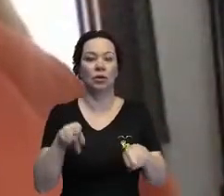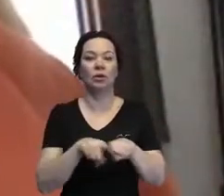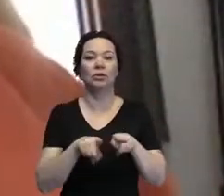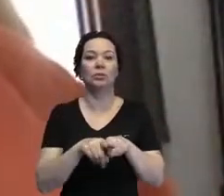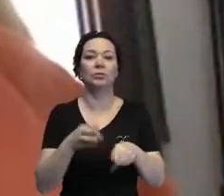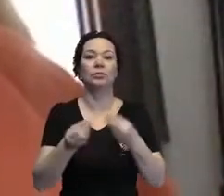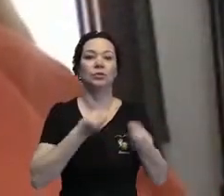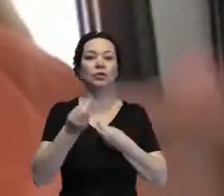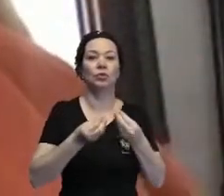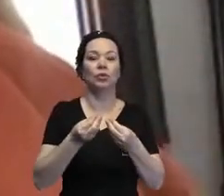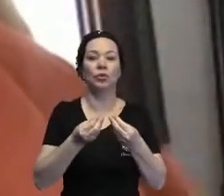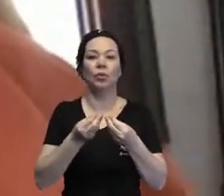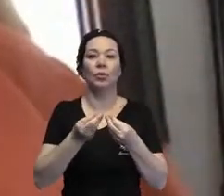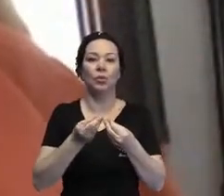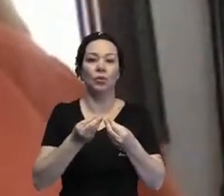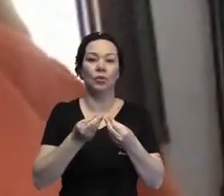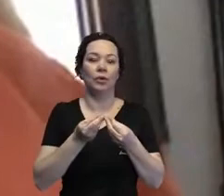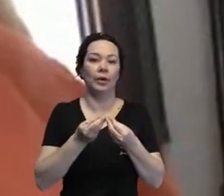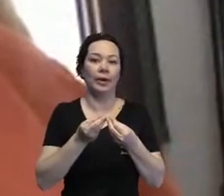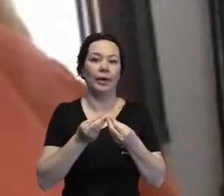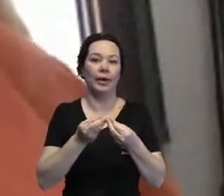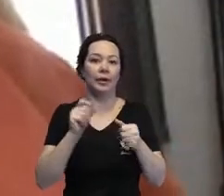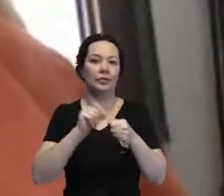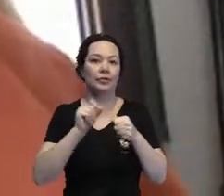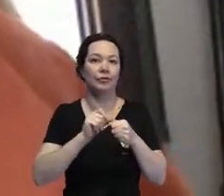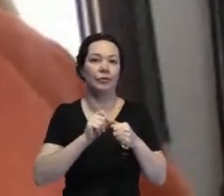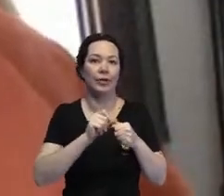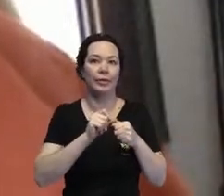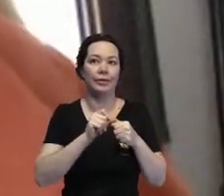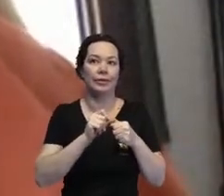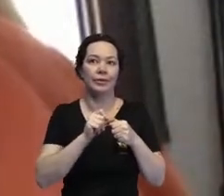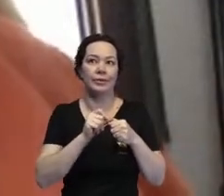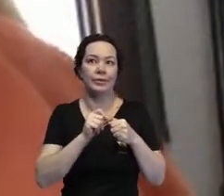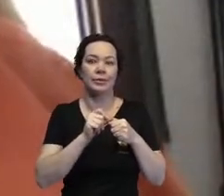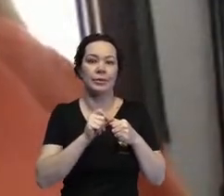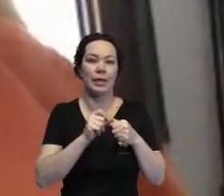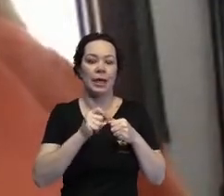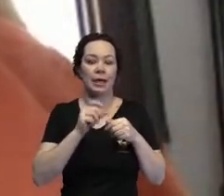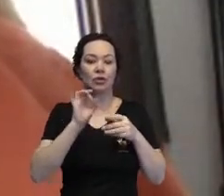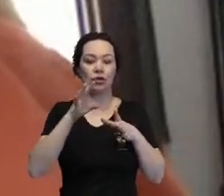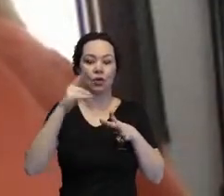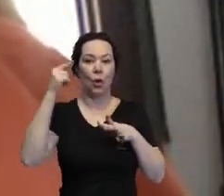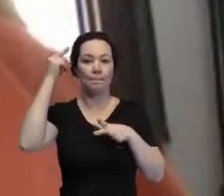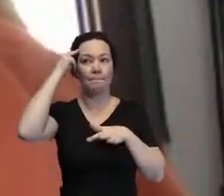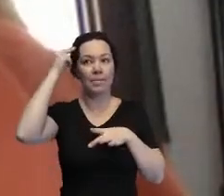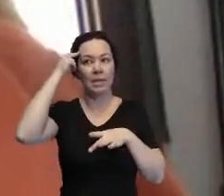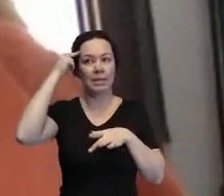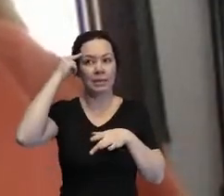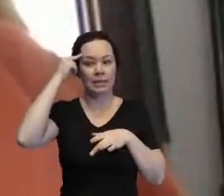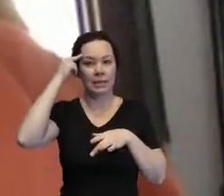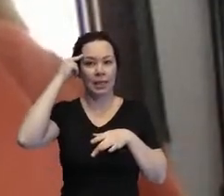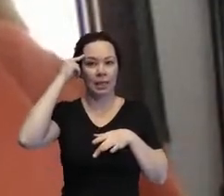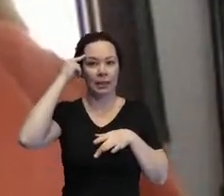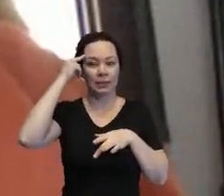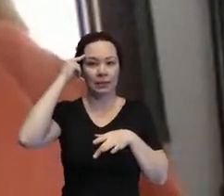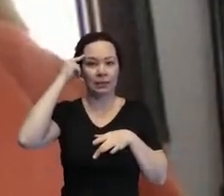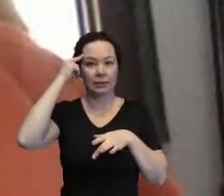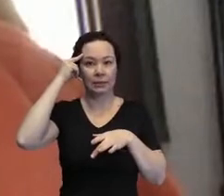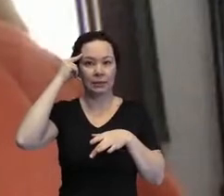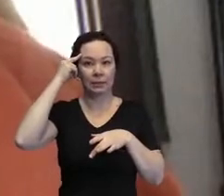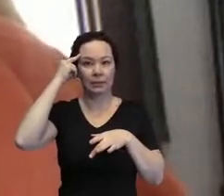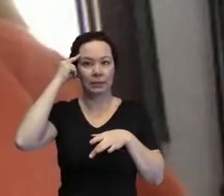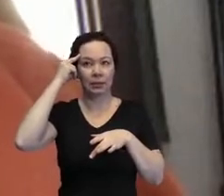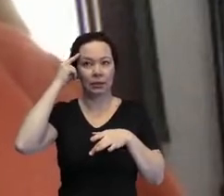saiu do processo de refletir sobre uma situação que nós